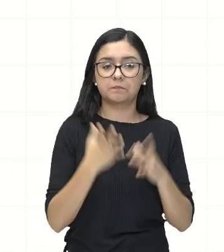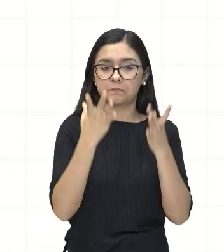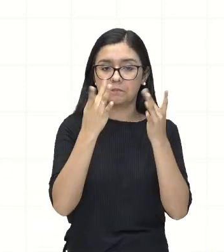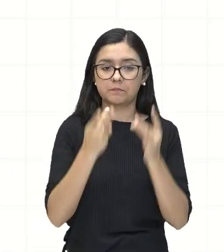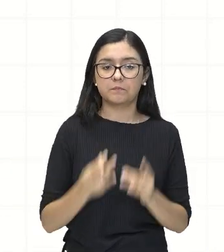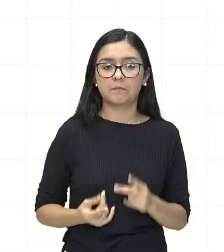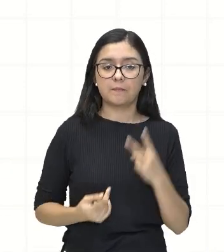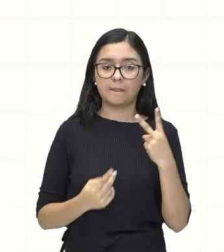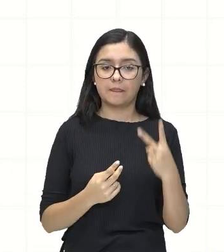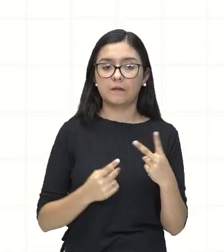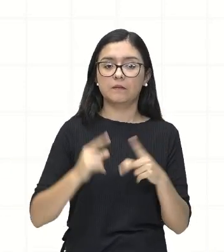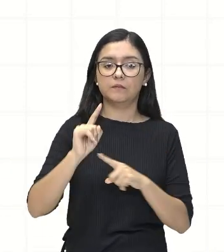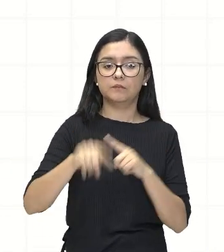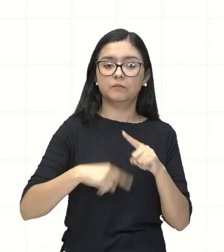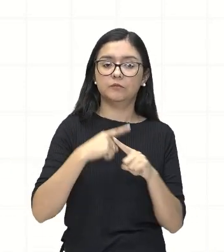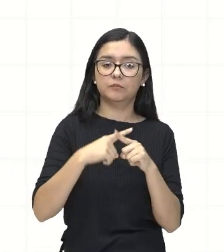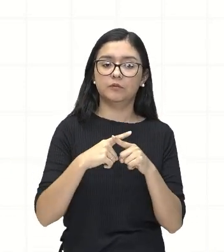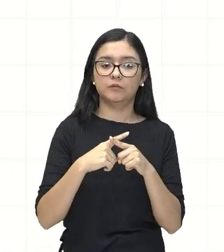que multiplica